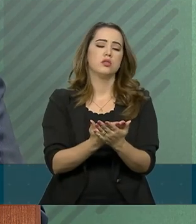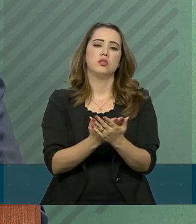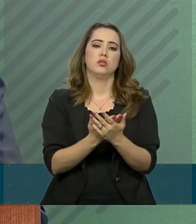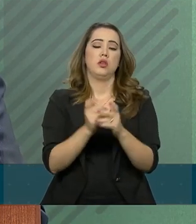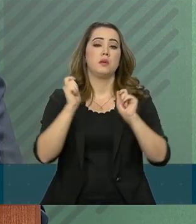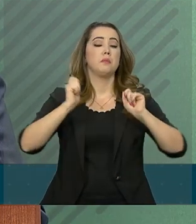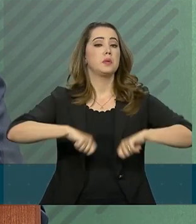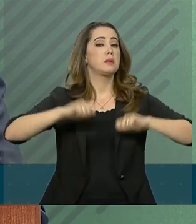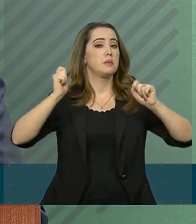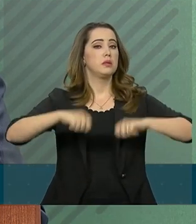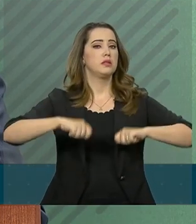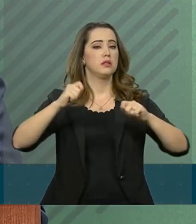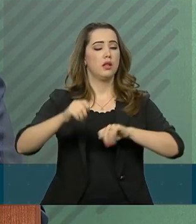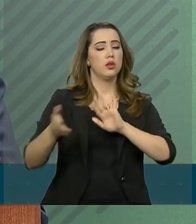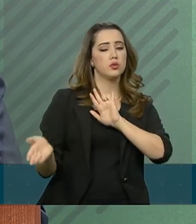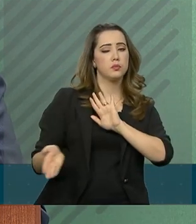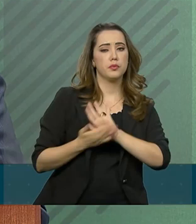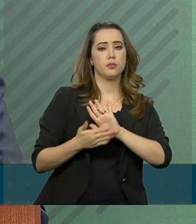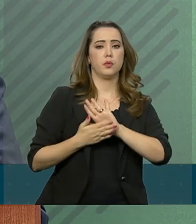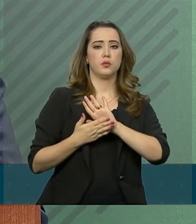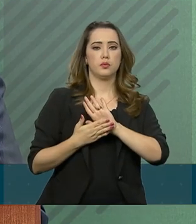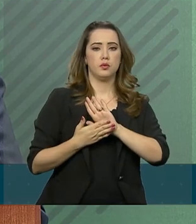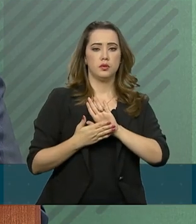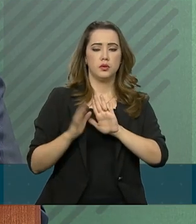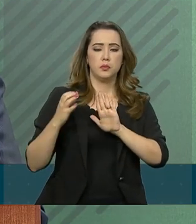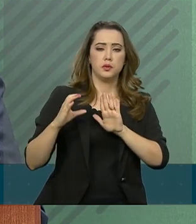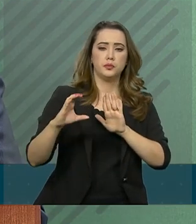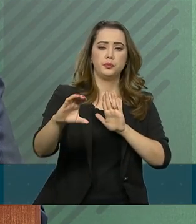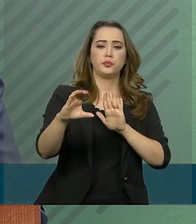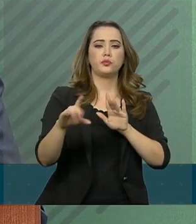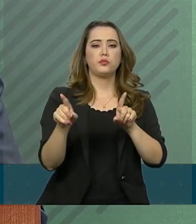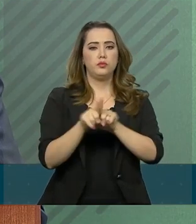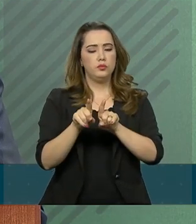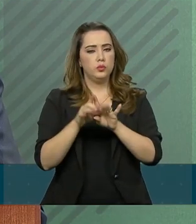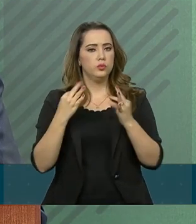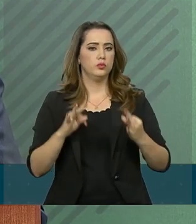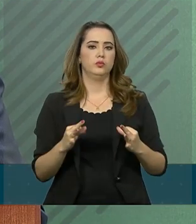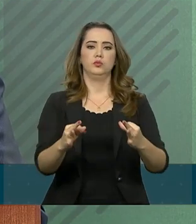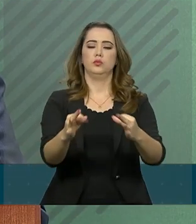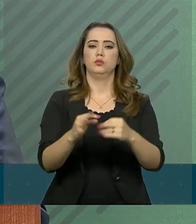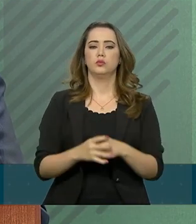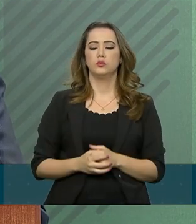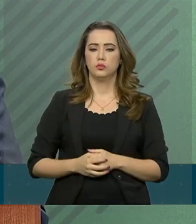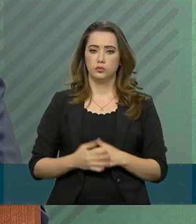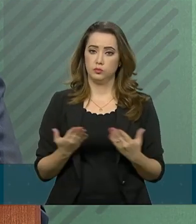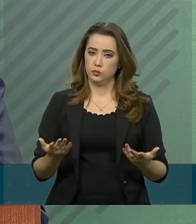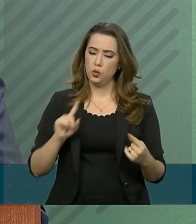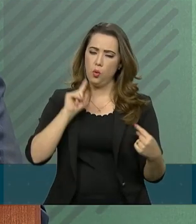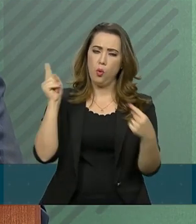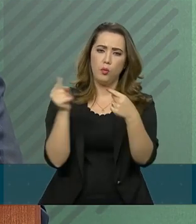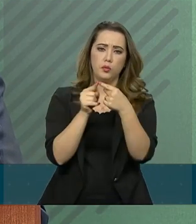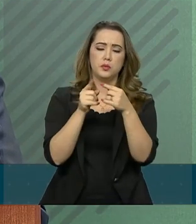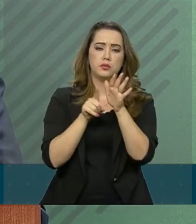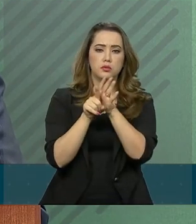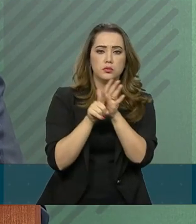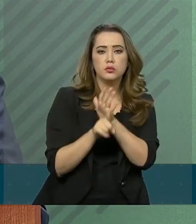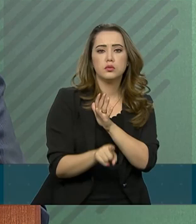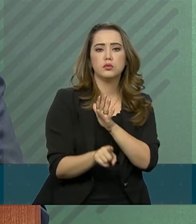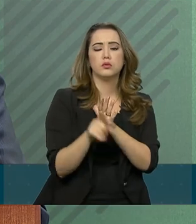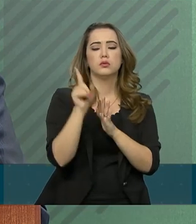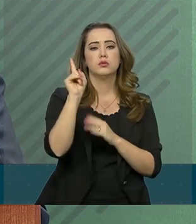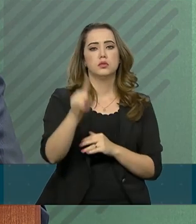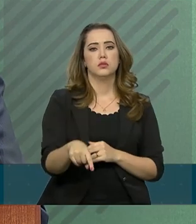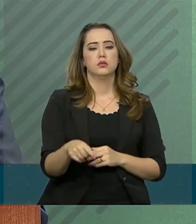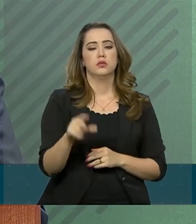às possibilidades proporcionadas pela ciência e tecnologia. O objetivo da pesquisa